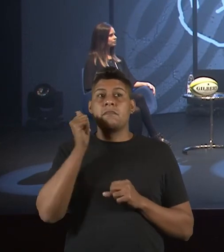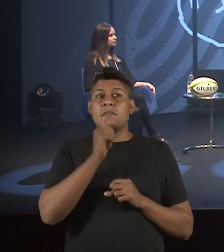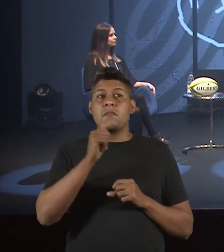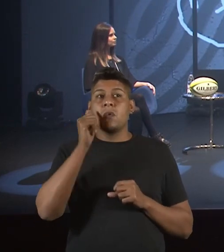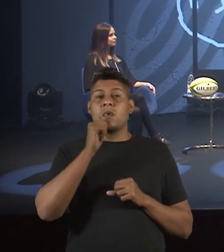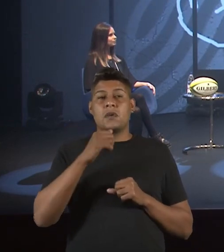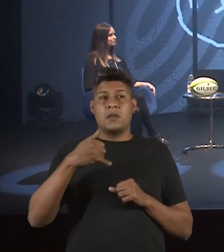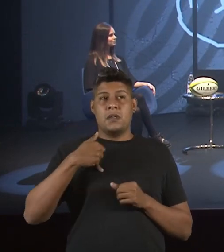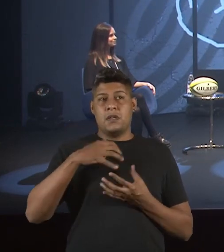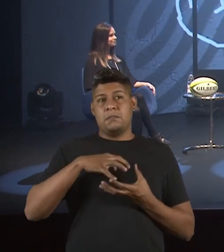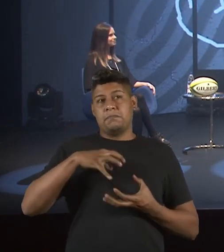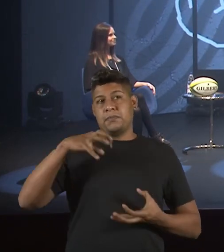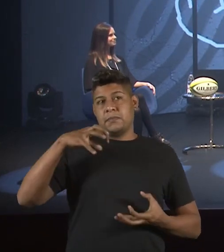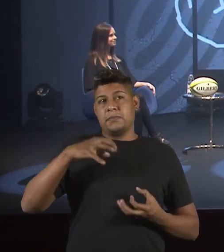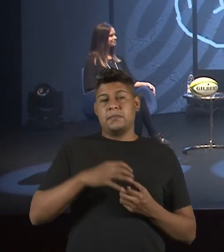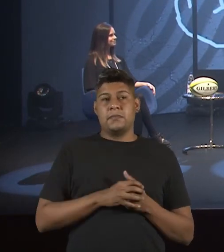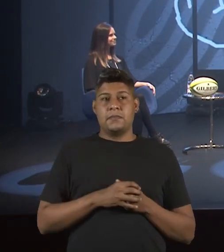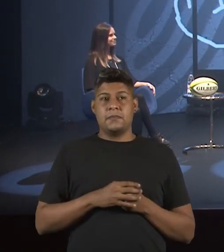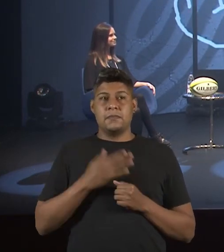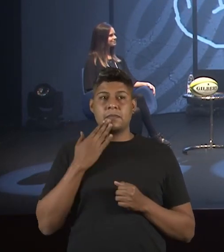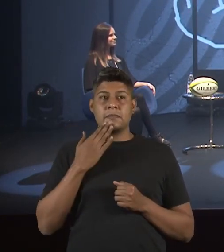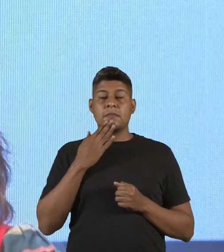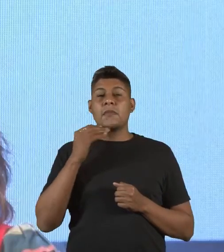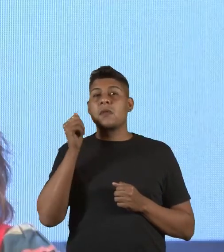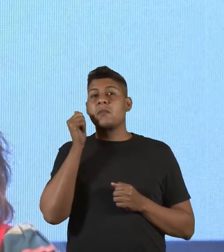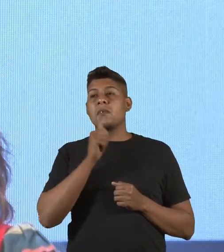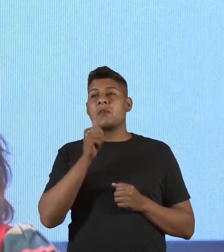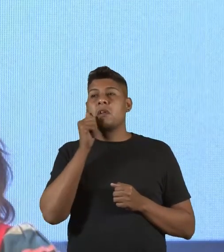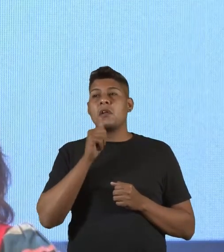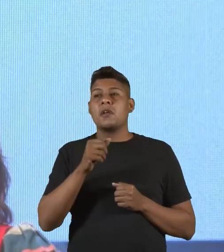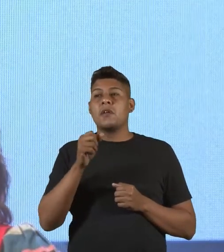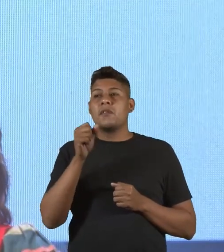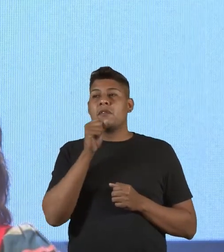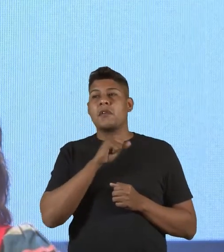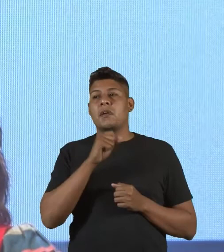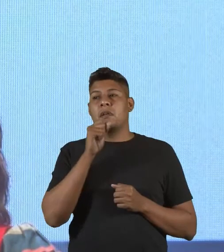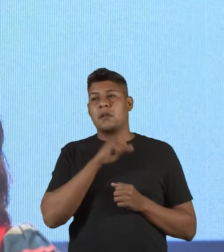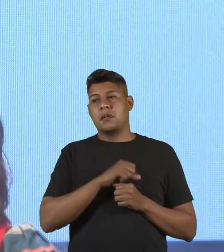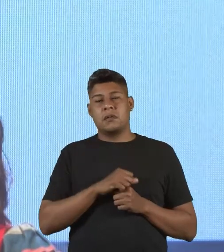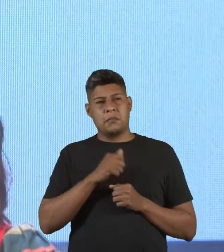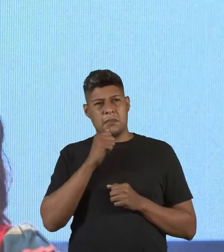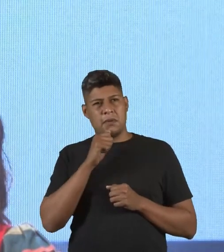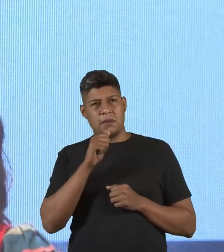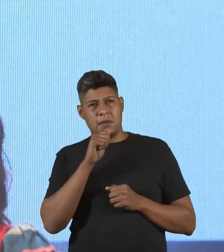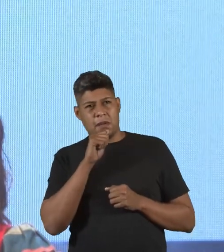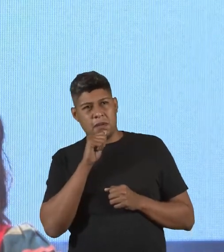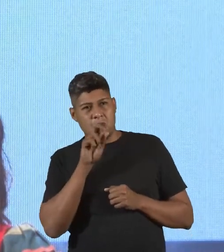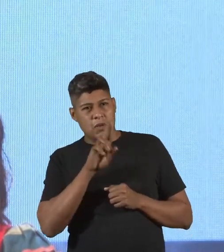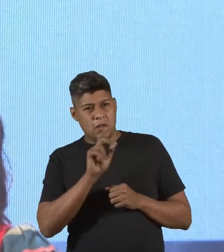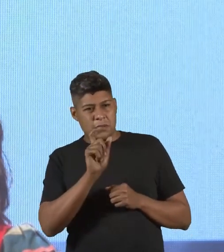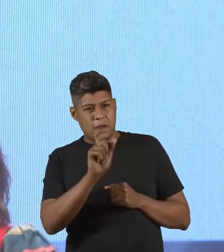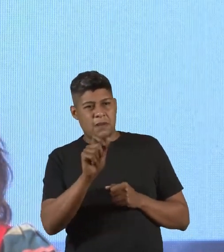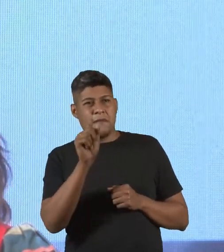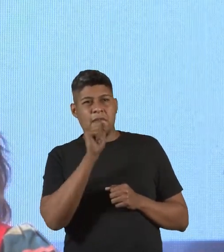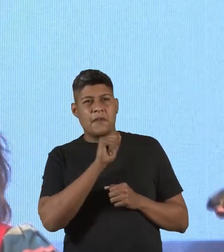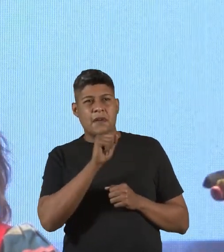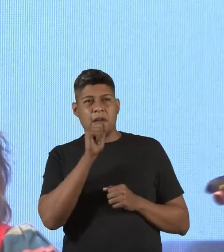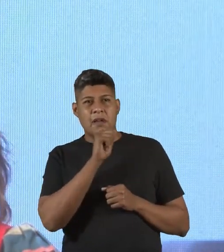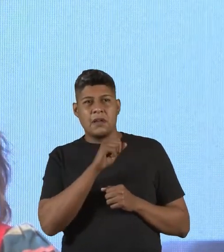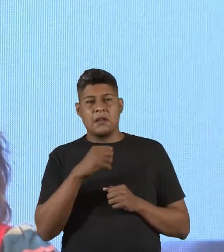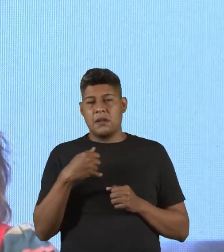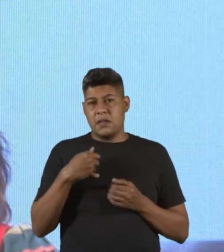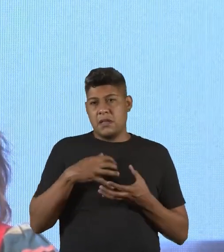Mulheres velhas. E aí, toda a vida que eu coloco mulheres velhas, as minhas filhas falam assim, mamãe, você vai usar velhas? Por que você não usa